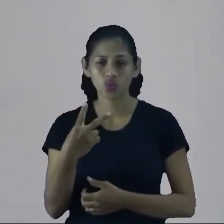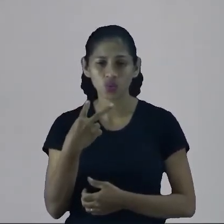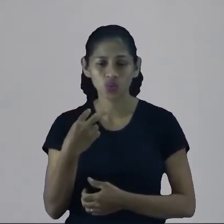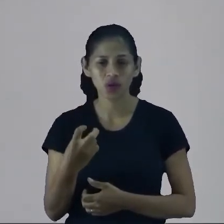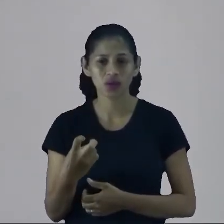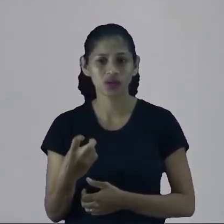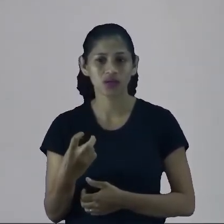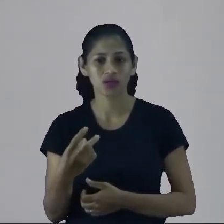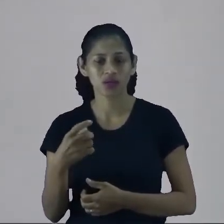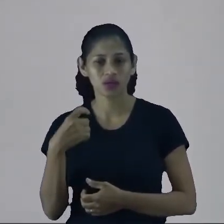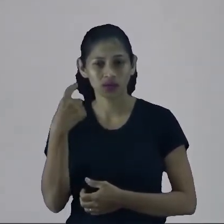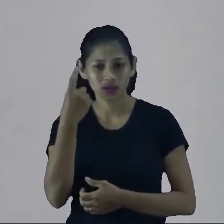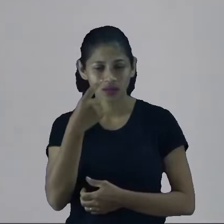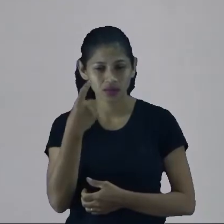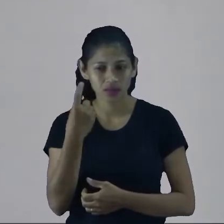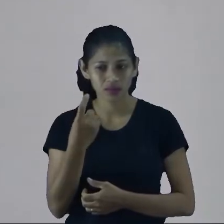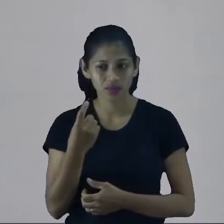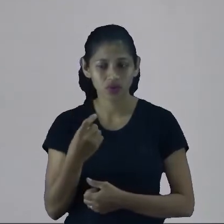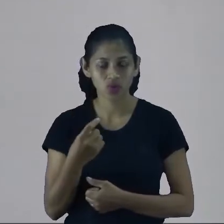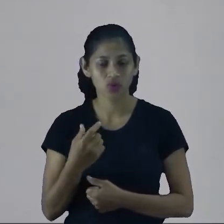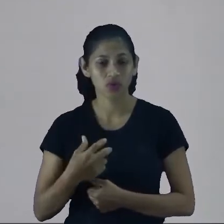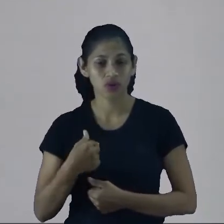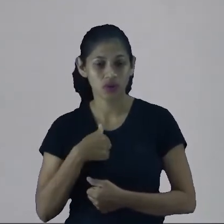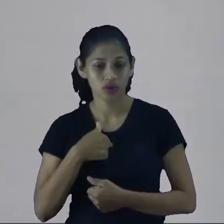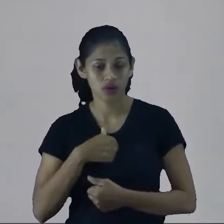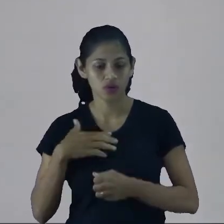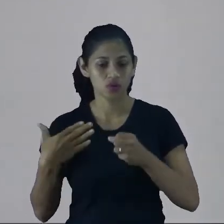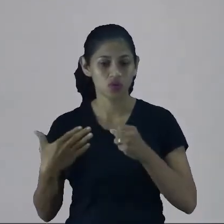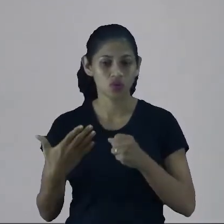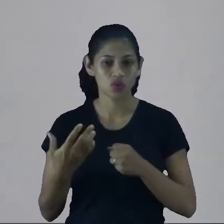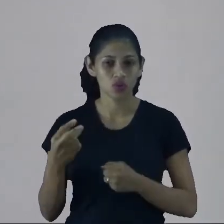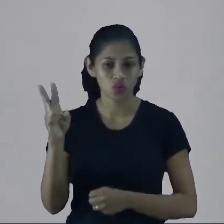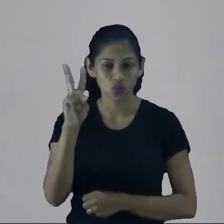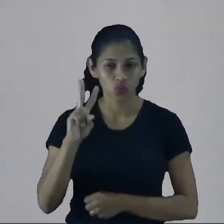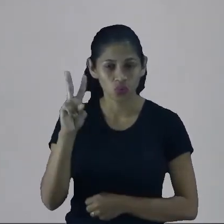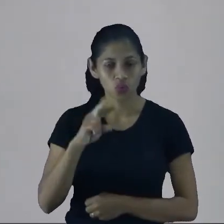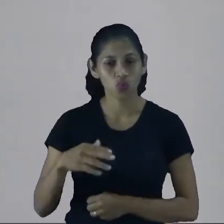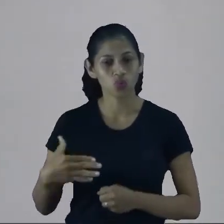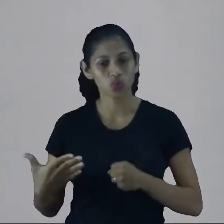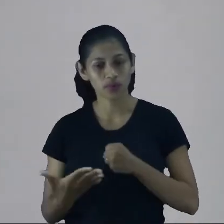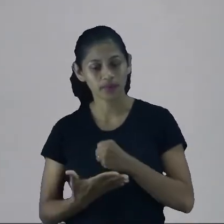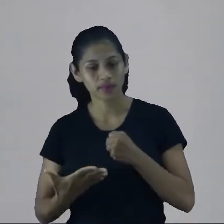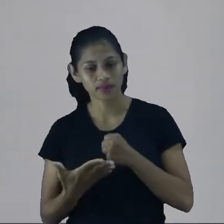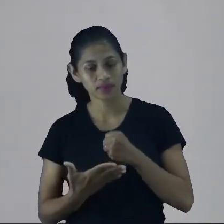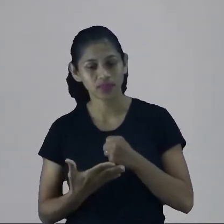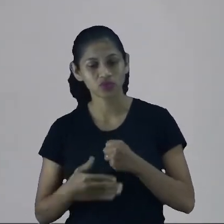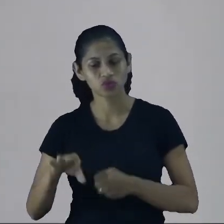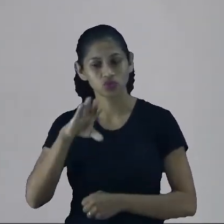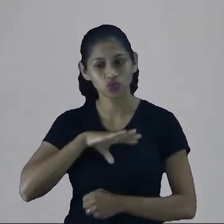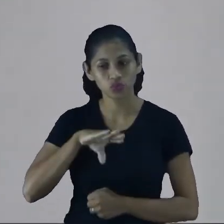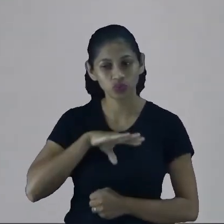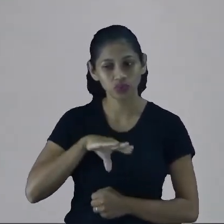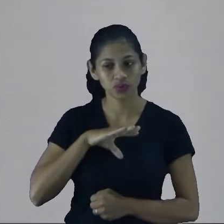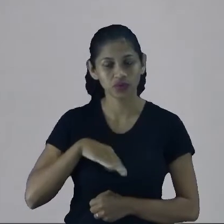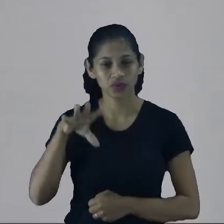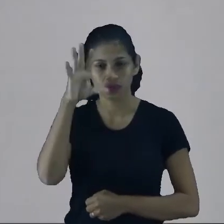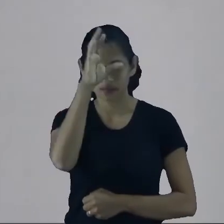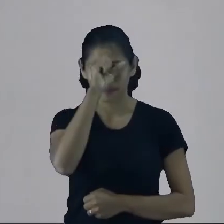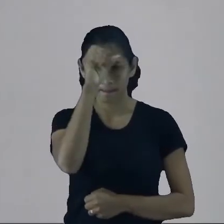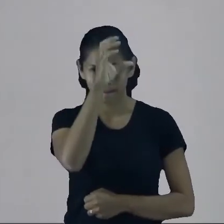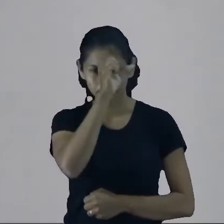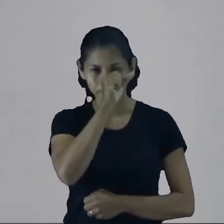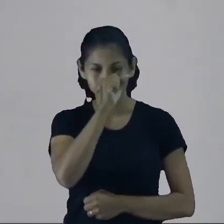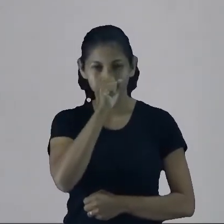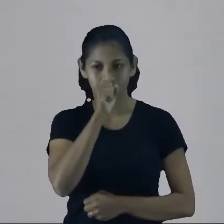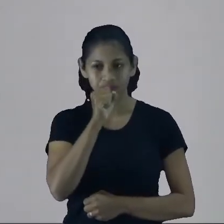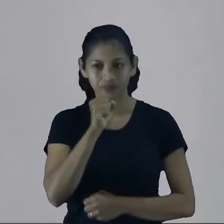portuguesa para me aprender a língua espanhola. Isso é? Isso todas as pessoas que estudam, né? Os estudiosos, aí, eles defendem